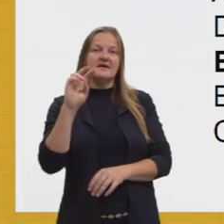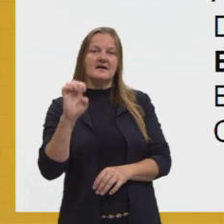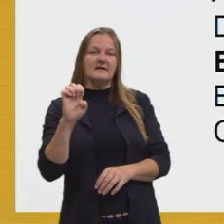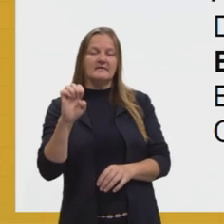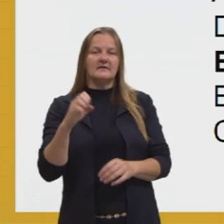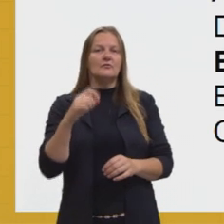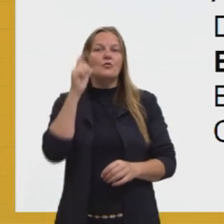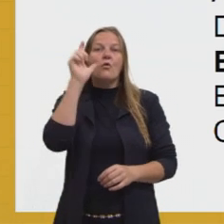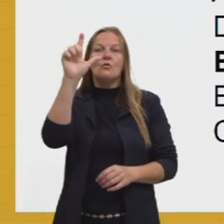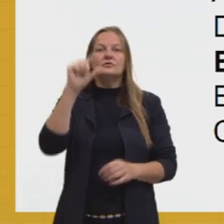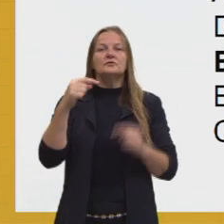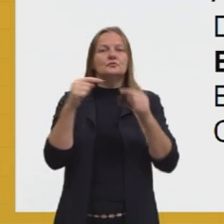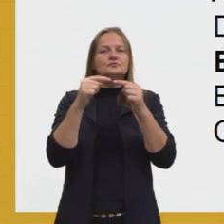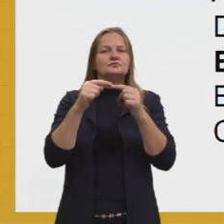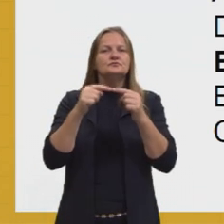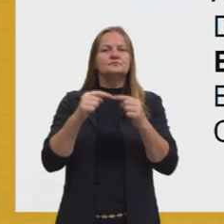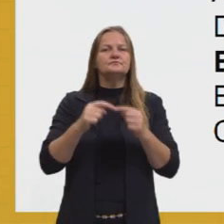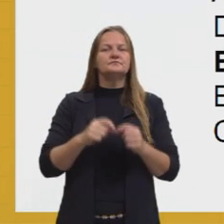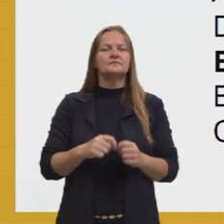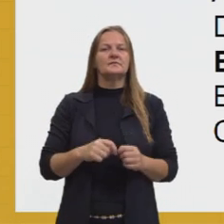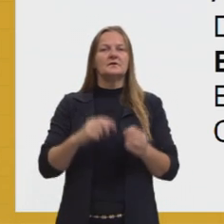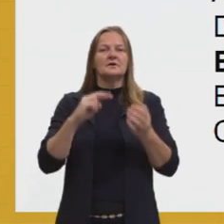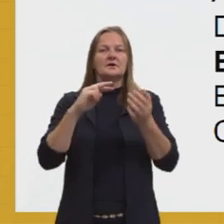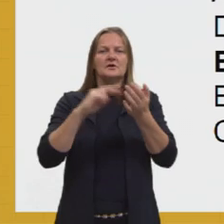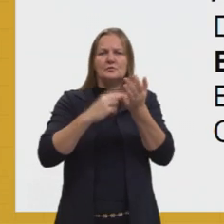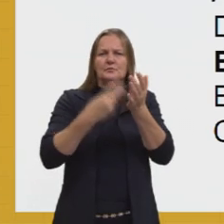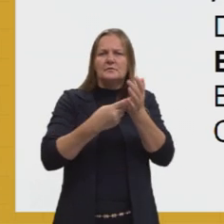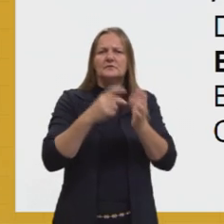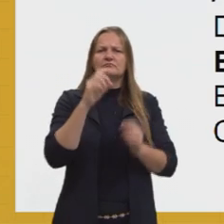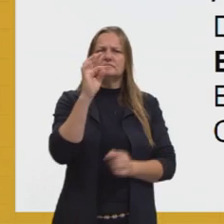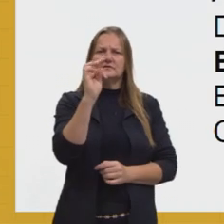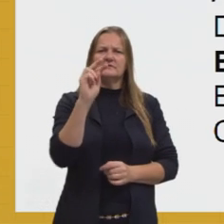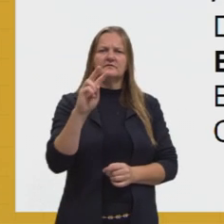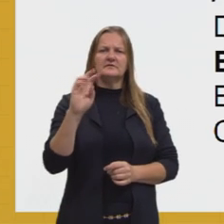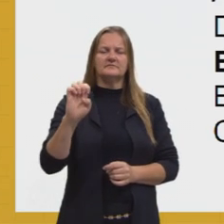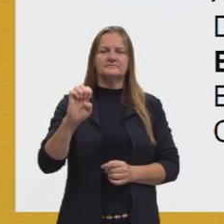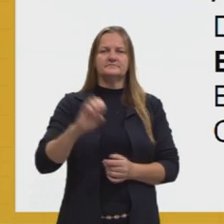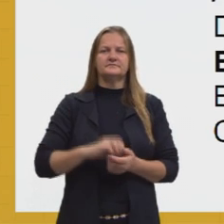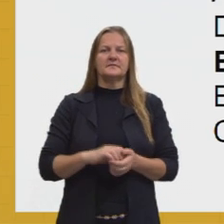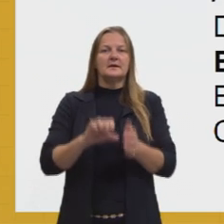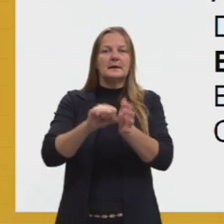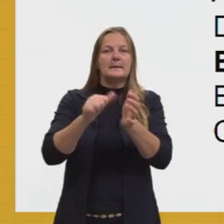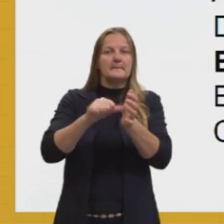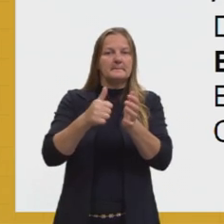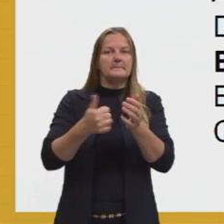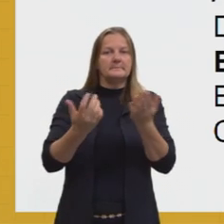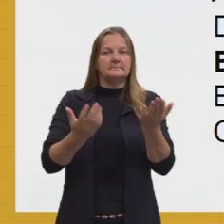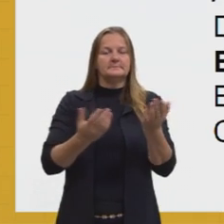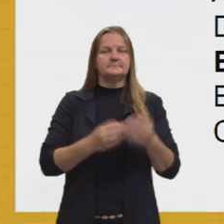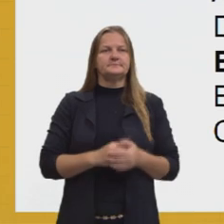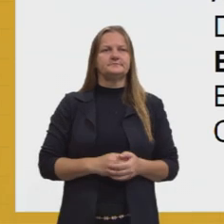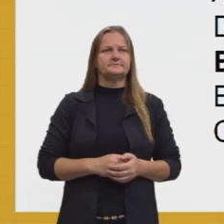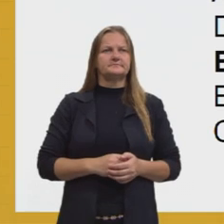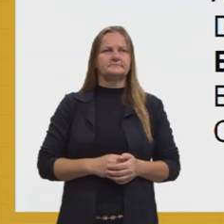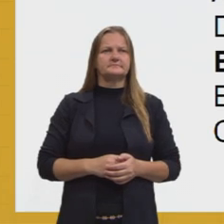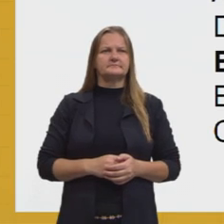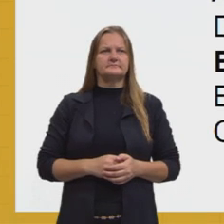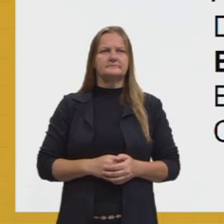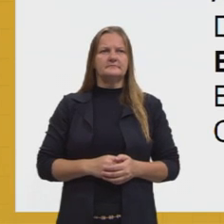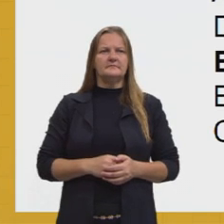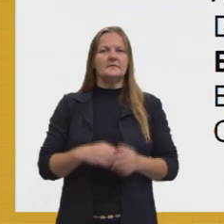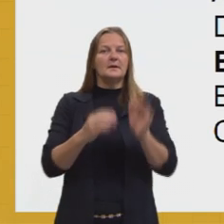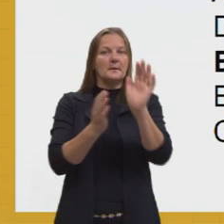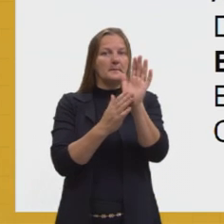conseguir, então, encontrar a sigla TVE. Então, a primeira questão aí, letra A, nós temos a seguinte